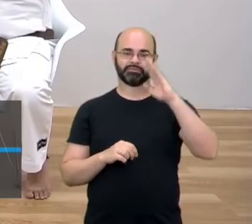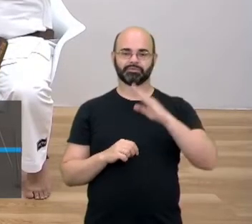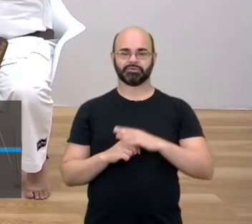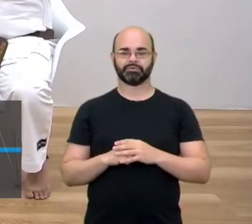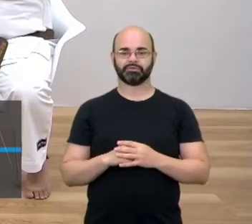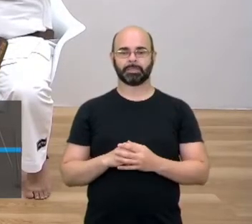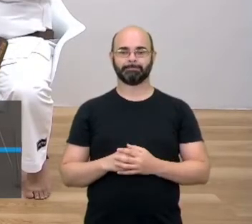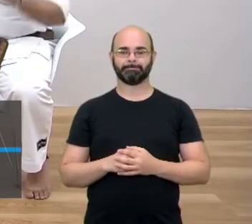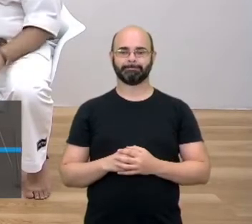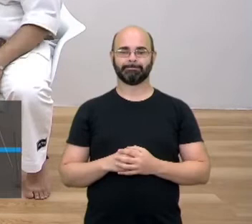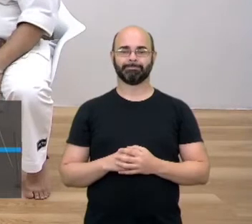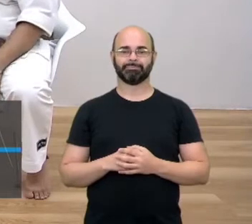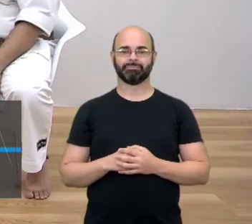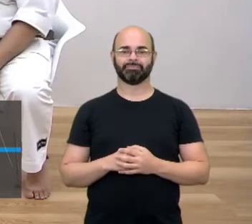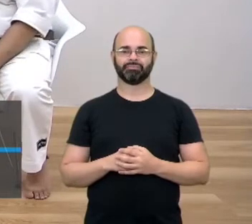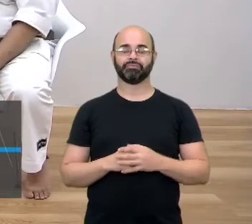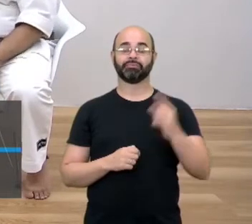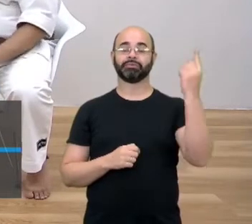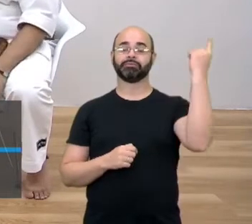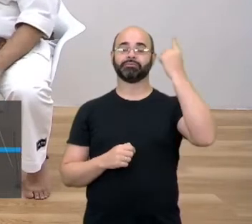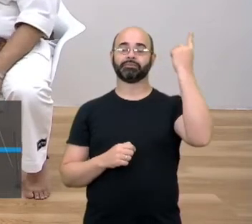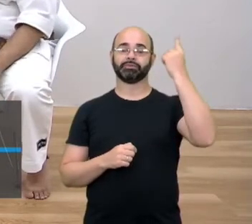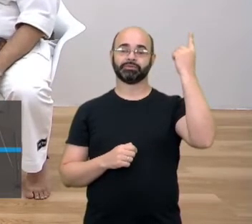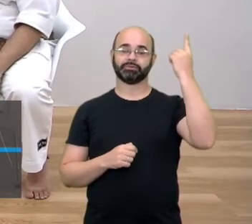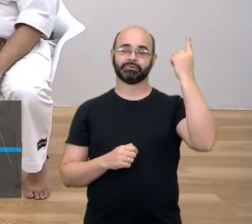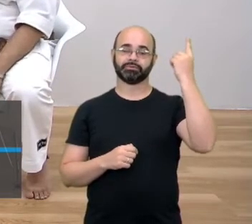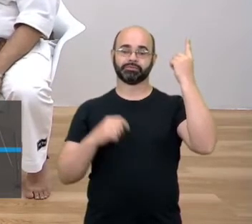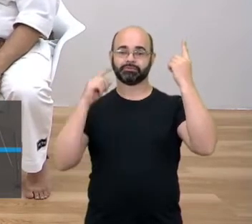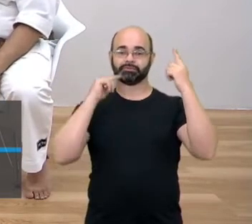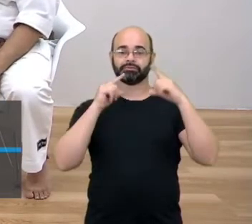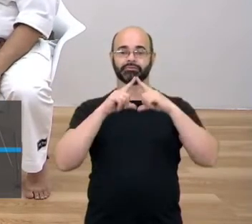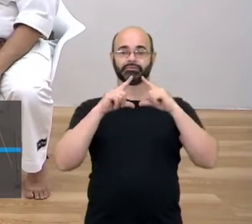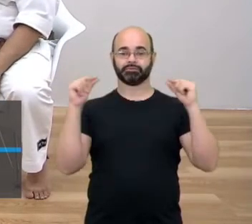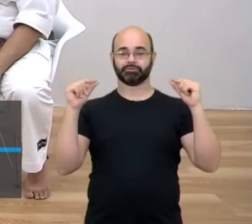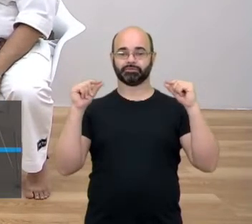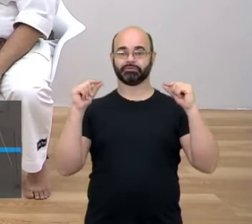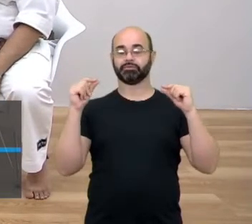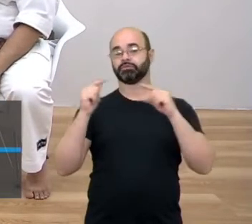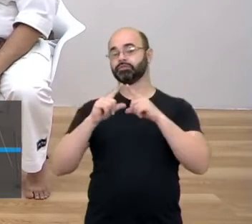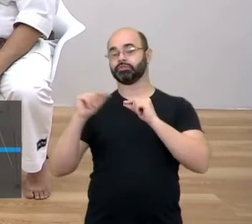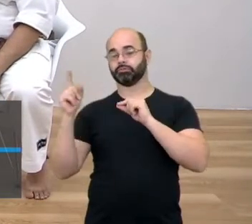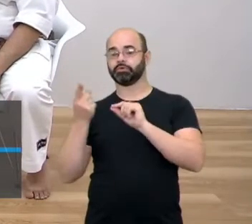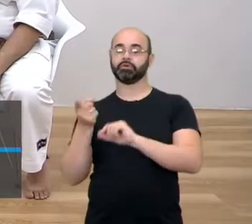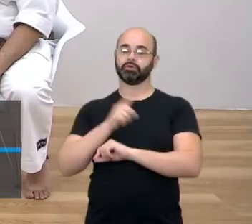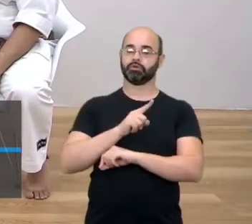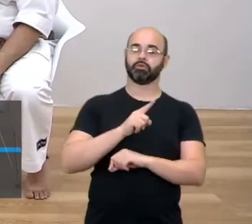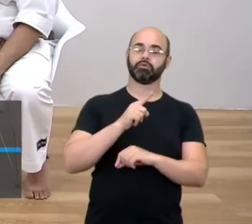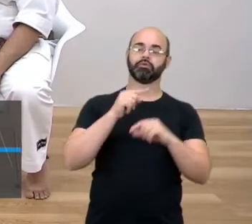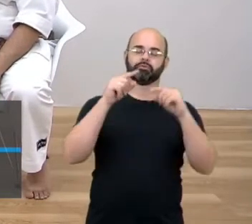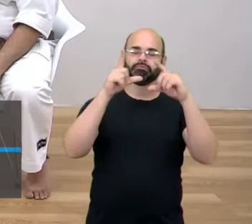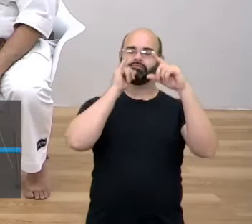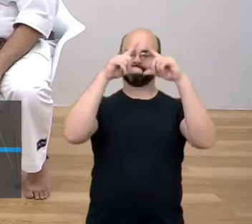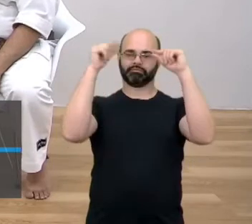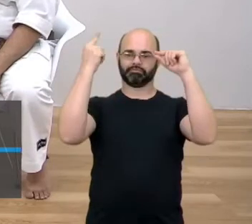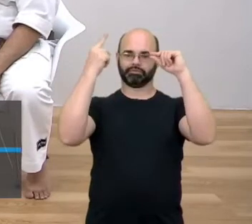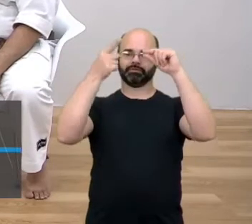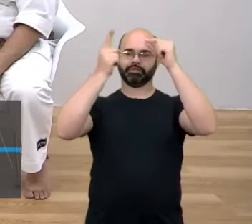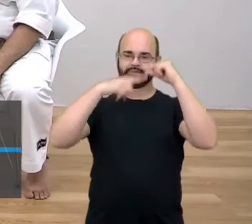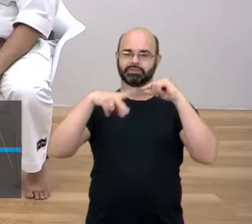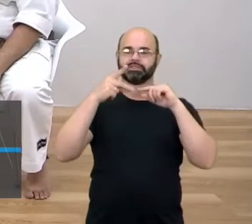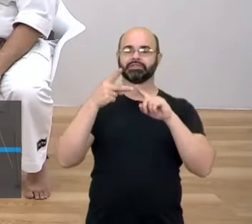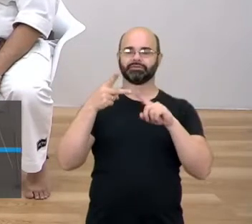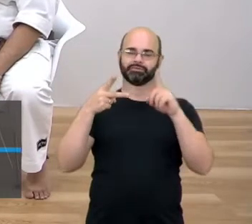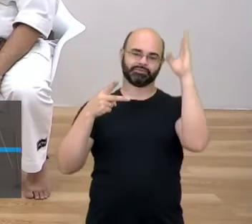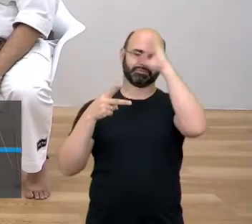Francisco Filho. Ele foi o primeiro não japonês a ganhar o campeonato mundial. Olha que bacana. Mas só bacana, né? Bacana.